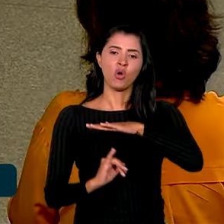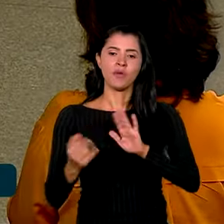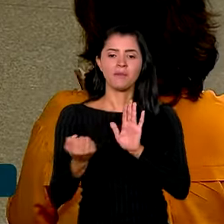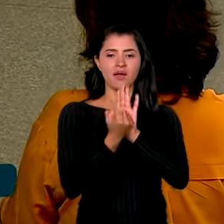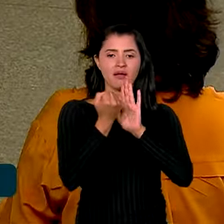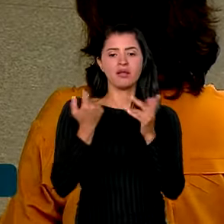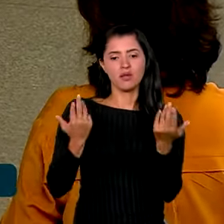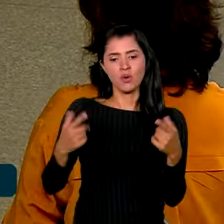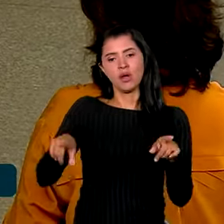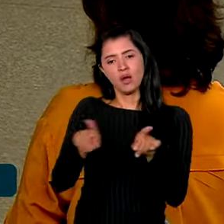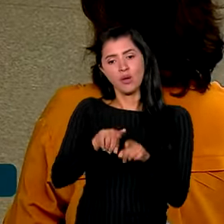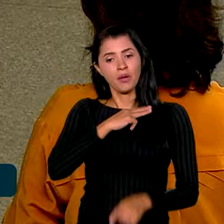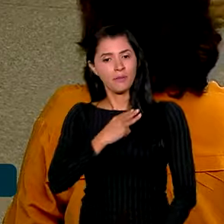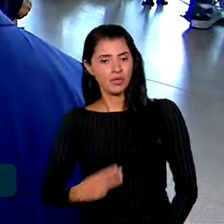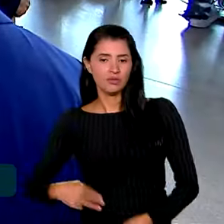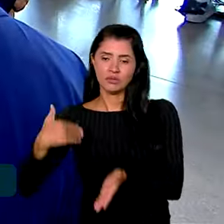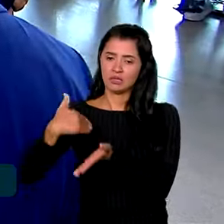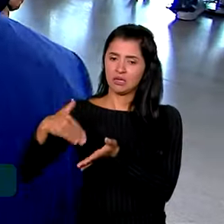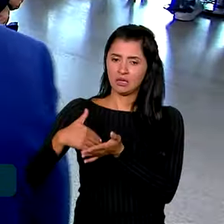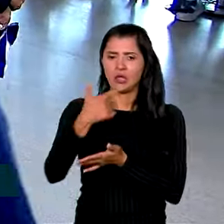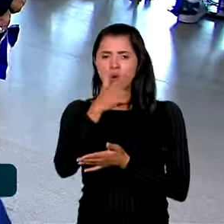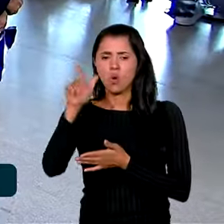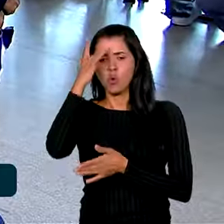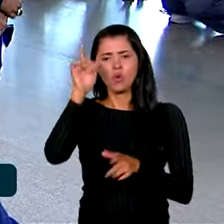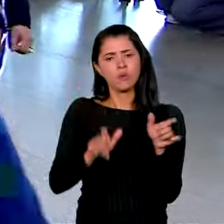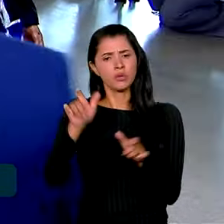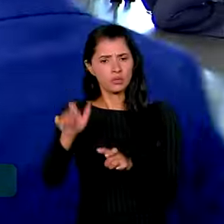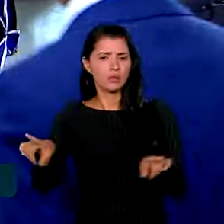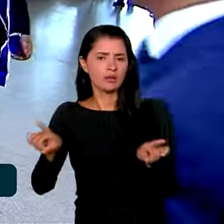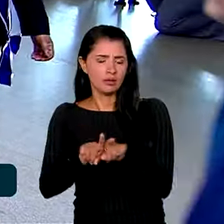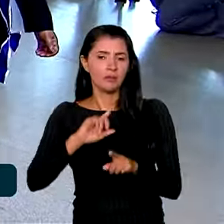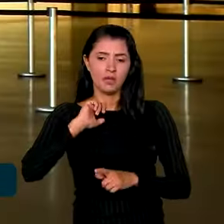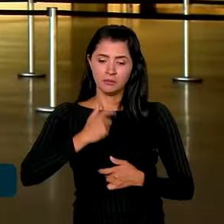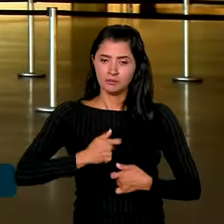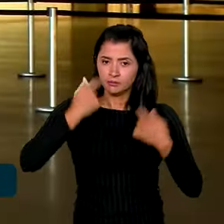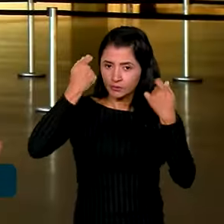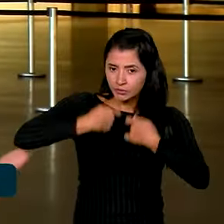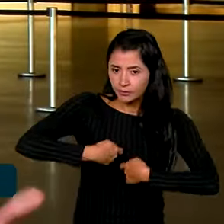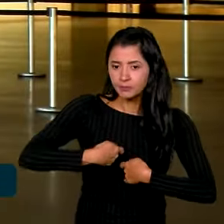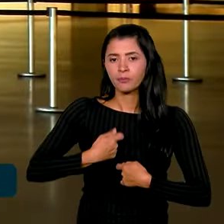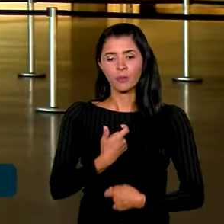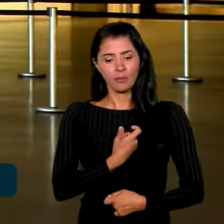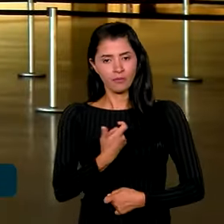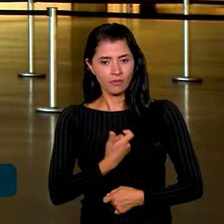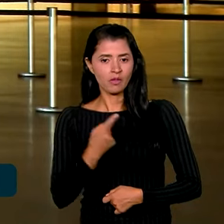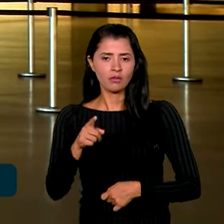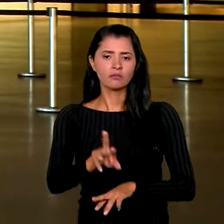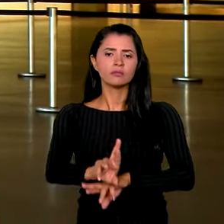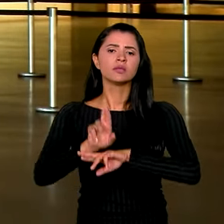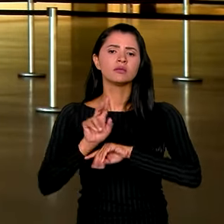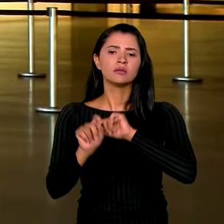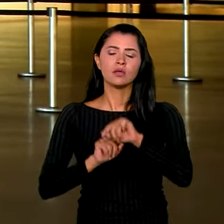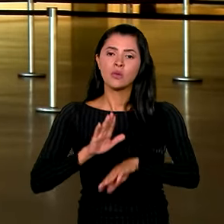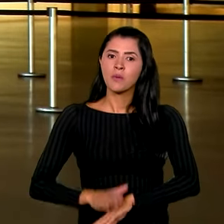Da mesma forma, ministros, secretários e outras personalidades foram condecorados. A medalha a Gran Cruz representa o